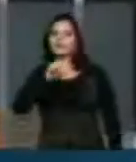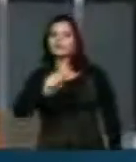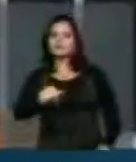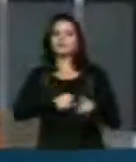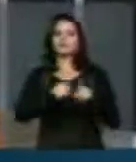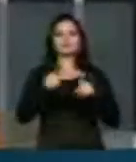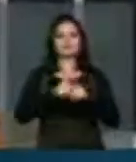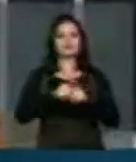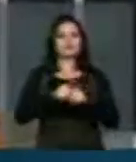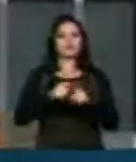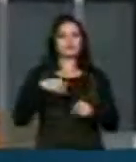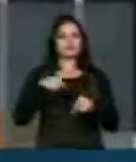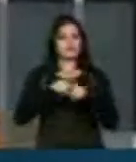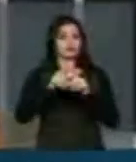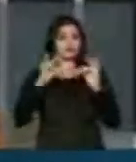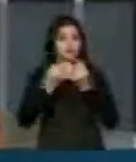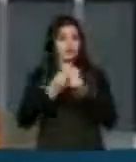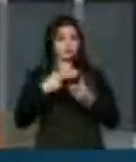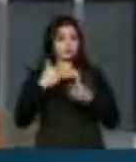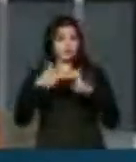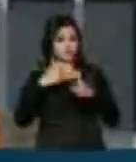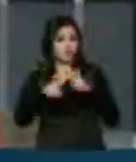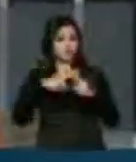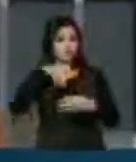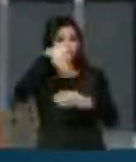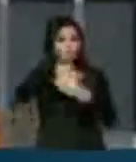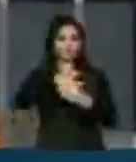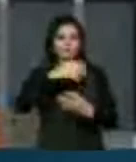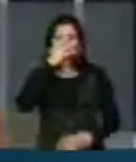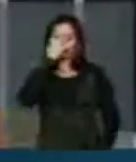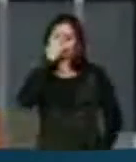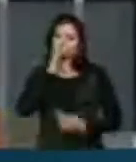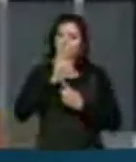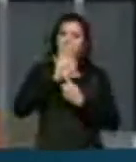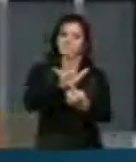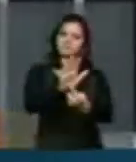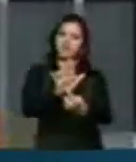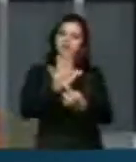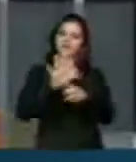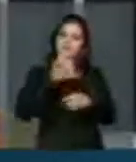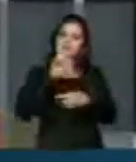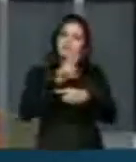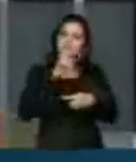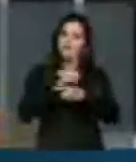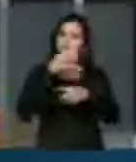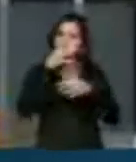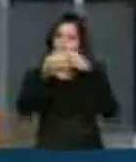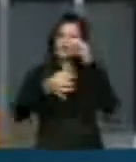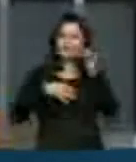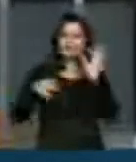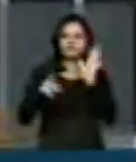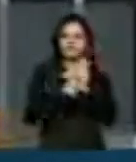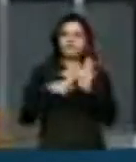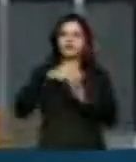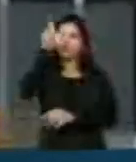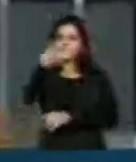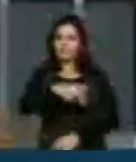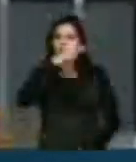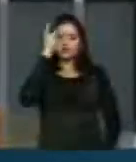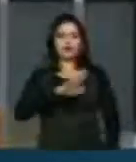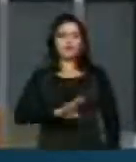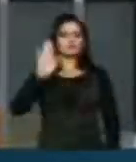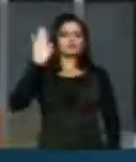brasileira, inclusive momentos eleitorais em que expunha o seu rosto para defender as suas posições, os seus candidatos